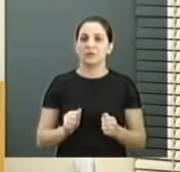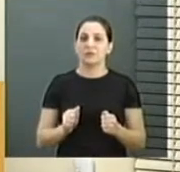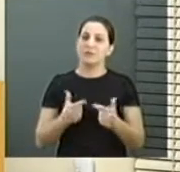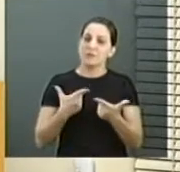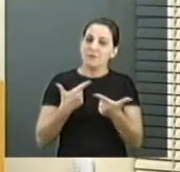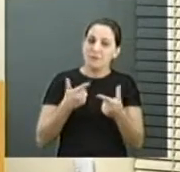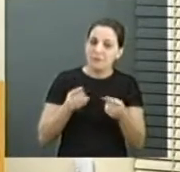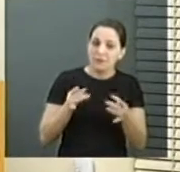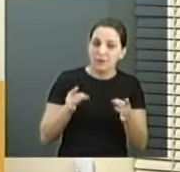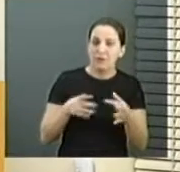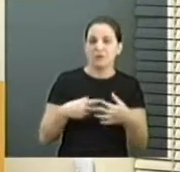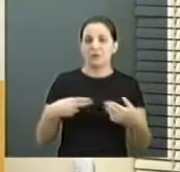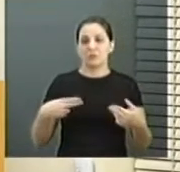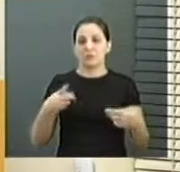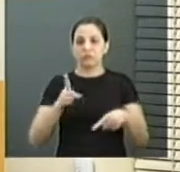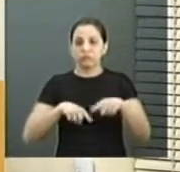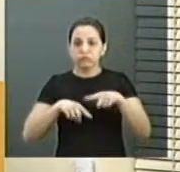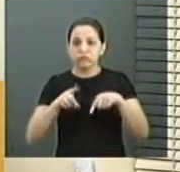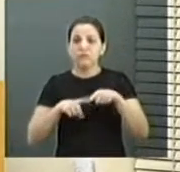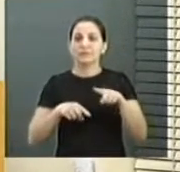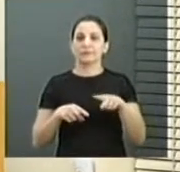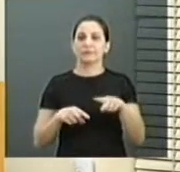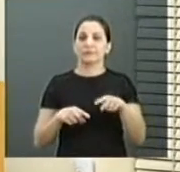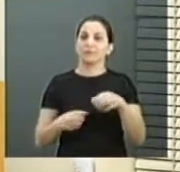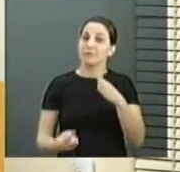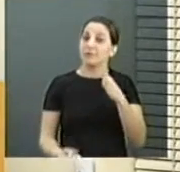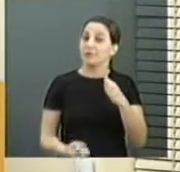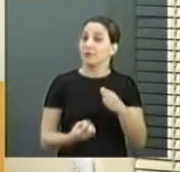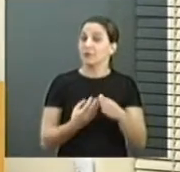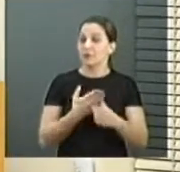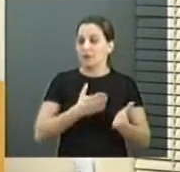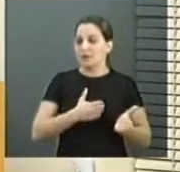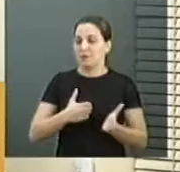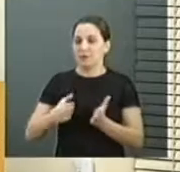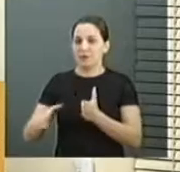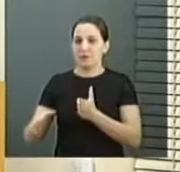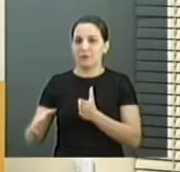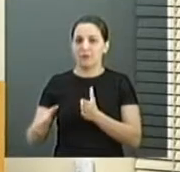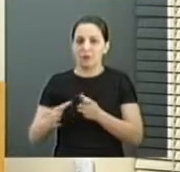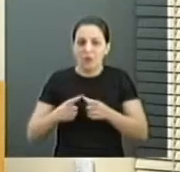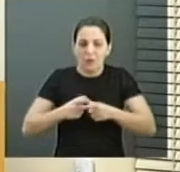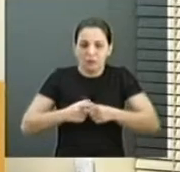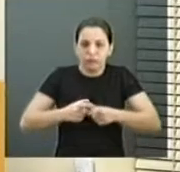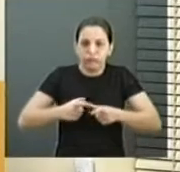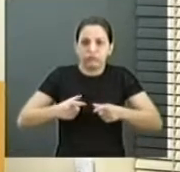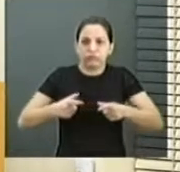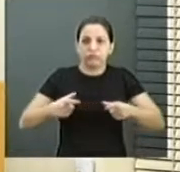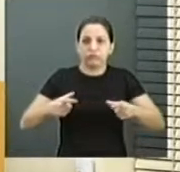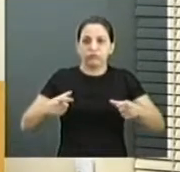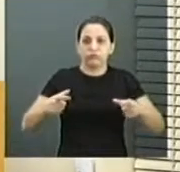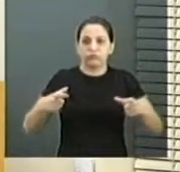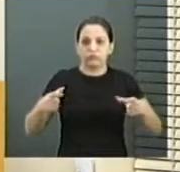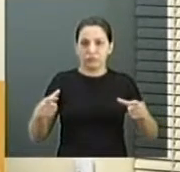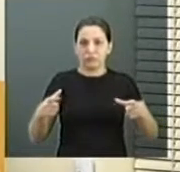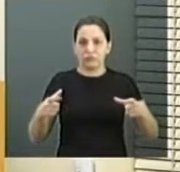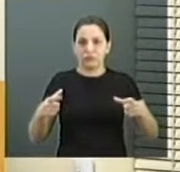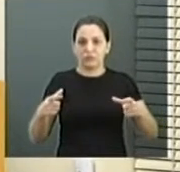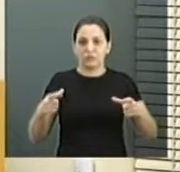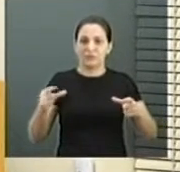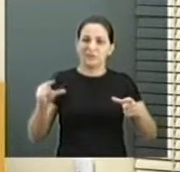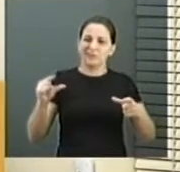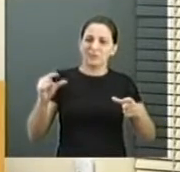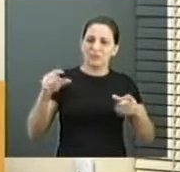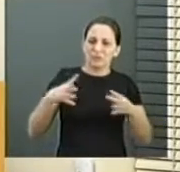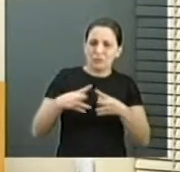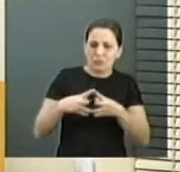seus produtos. Ocorre que, ao longo do tempo, a grande maioria desses empreendimentos foi definhando,